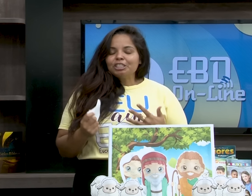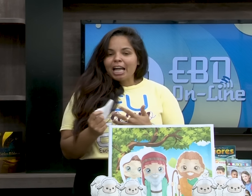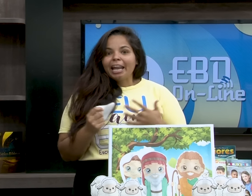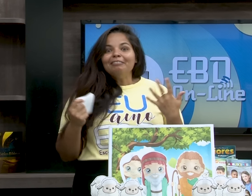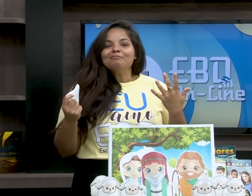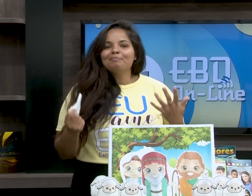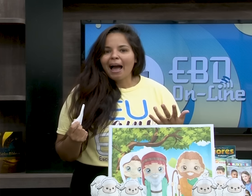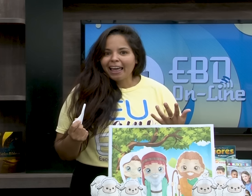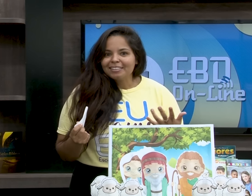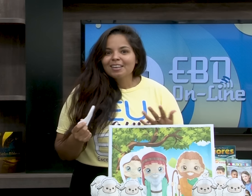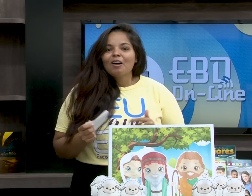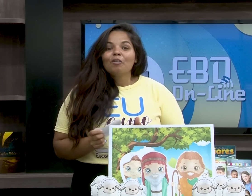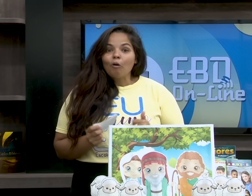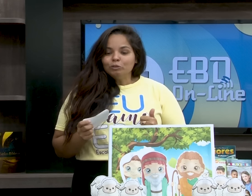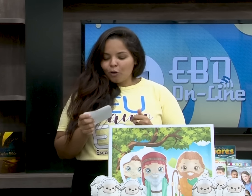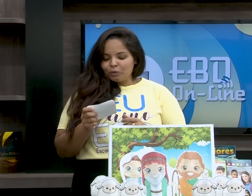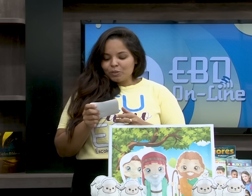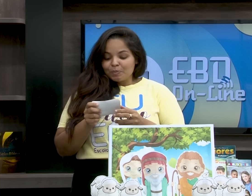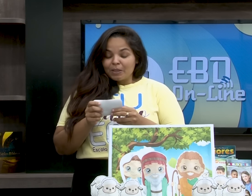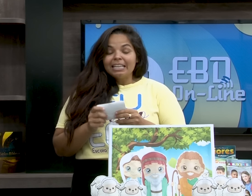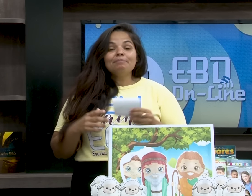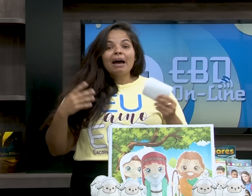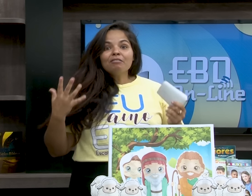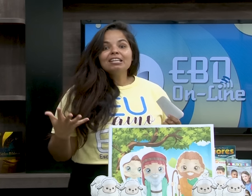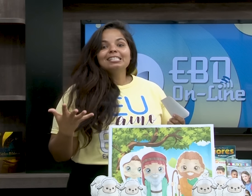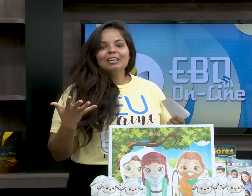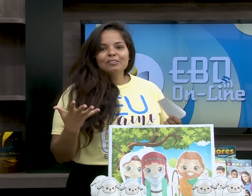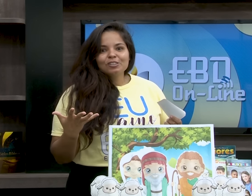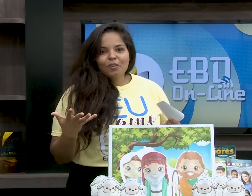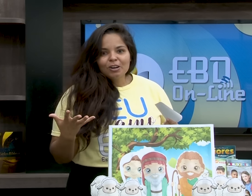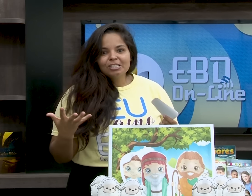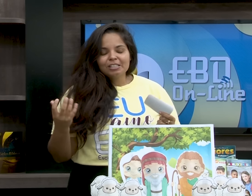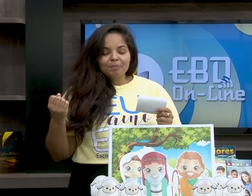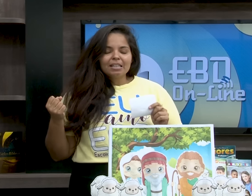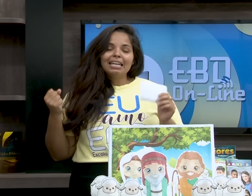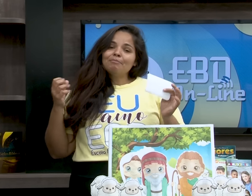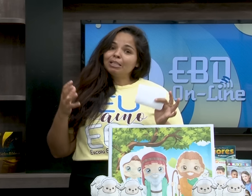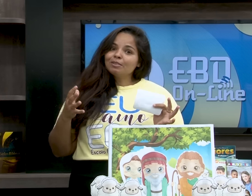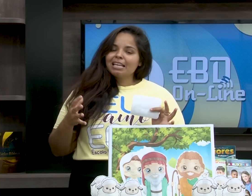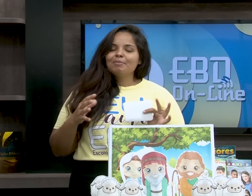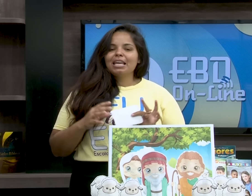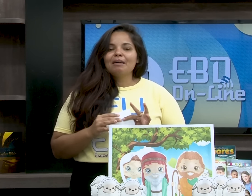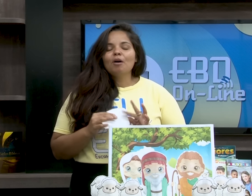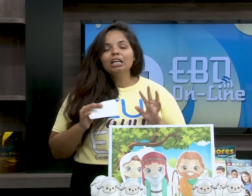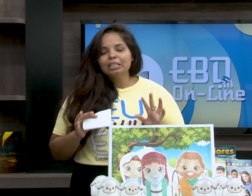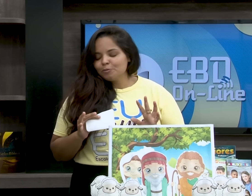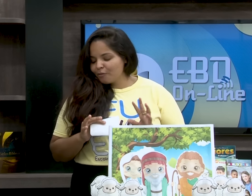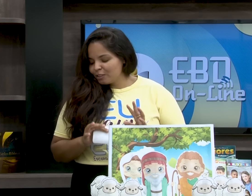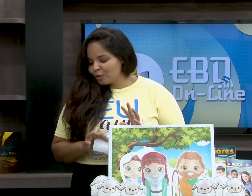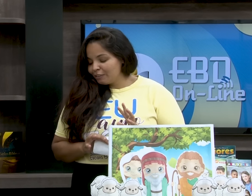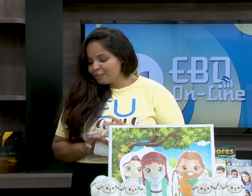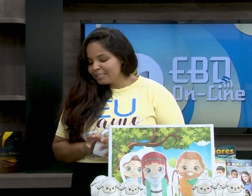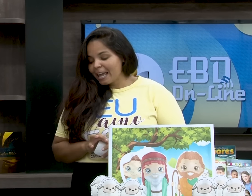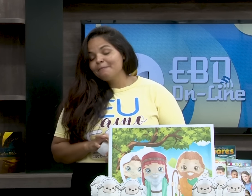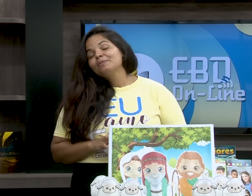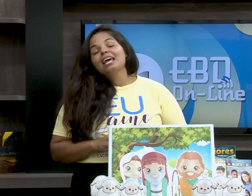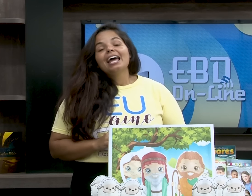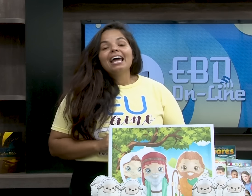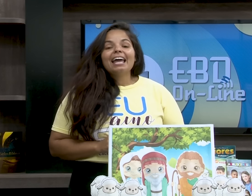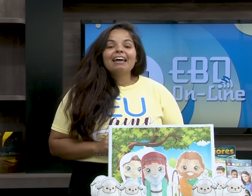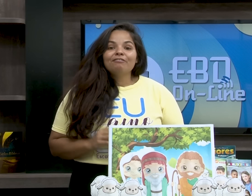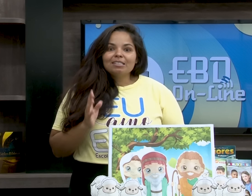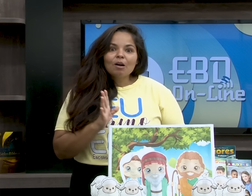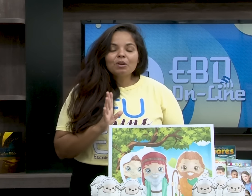questão de estar em paz com todos. E para o versículo de hoje, lembrando sempre que é importante, professor, que você